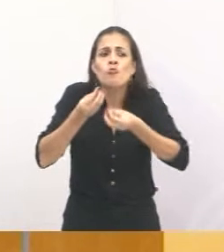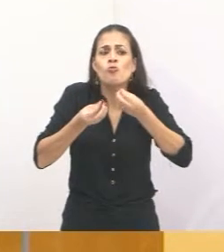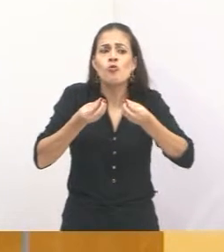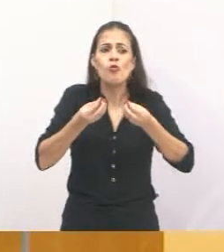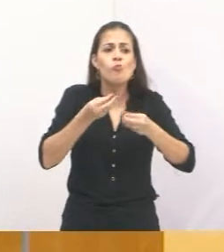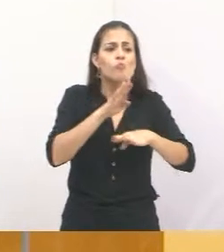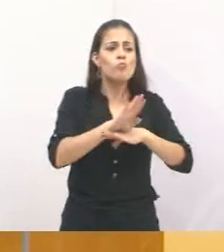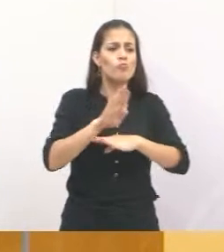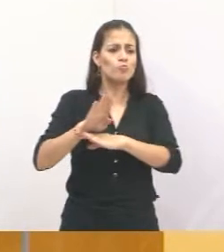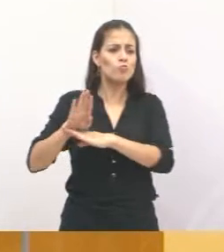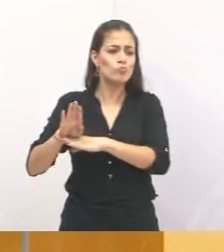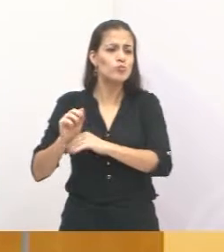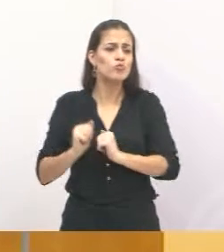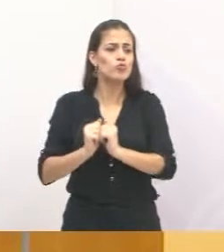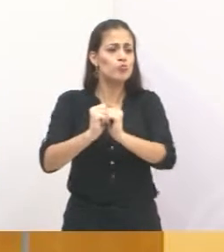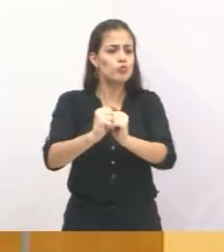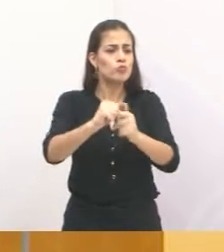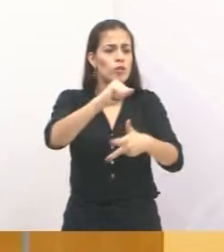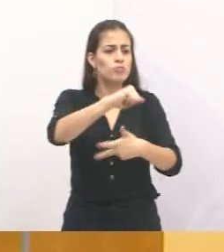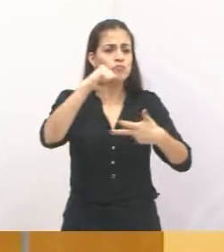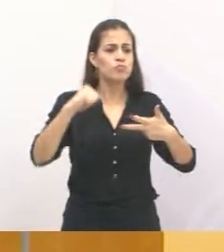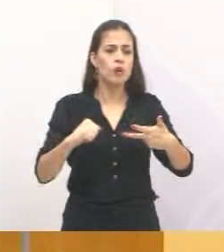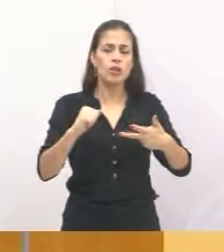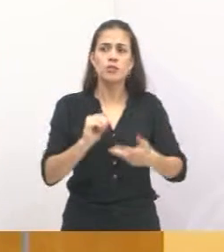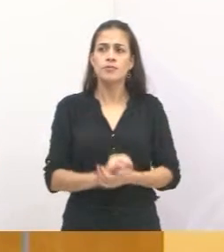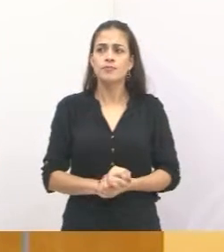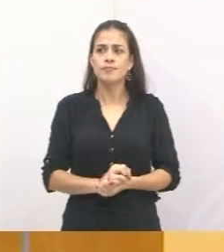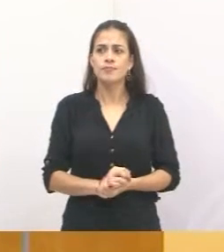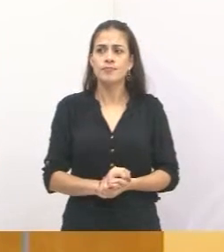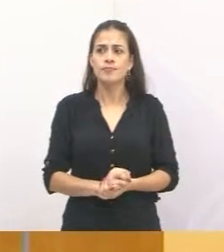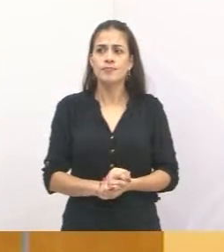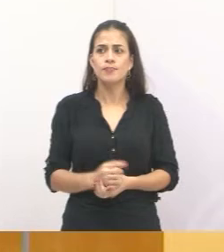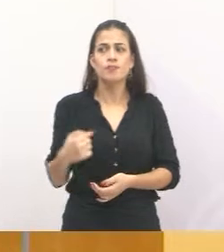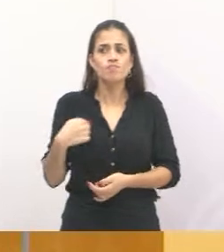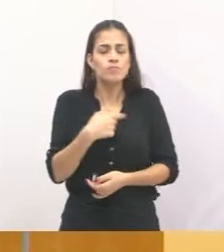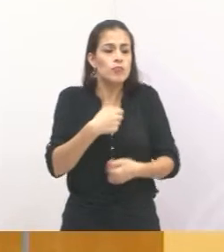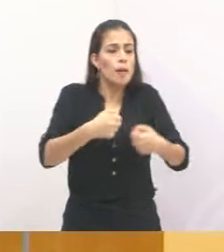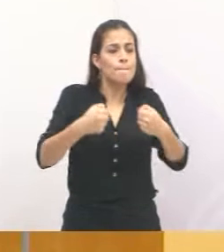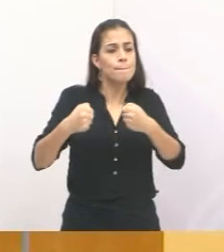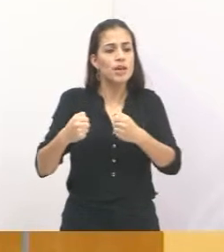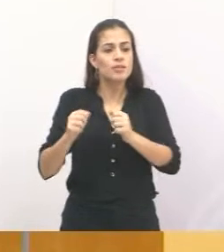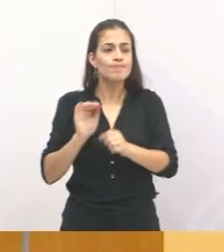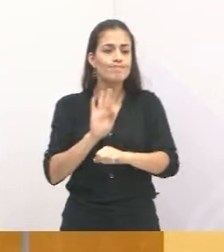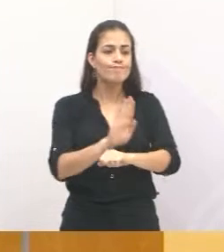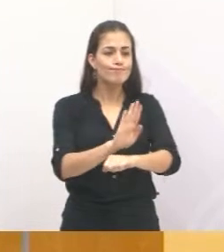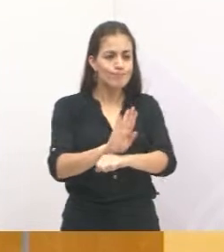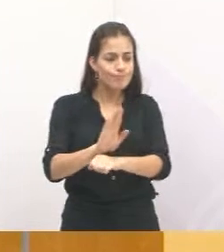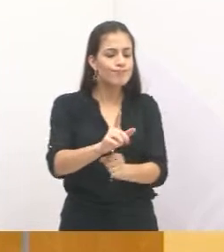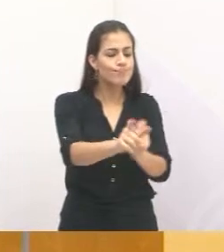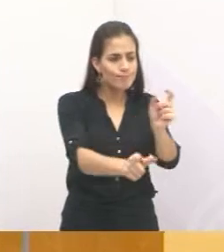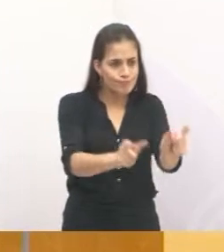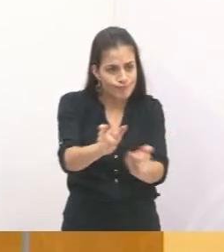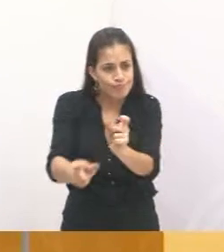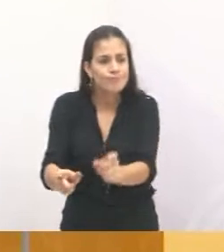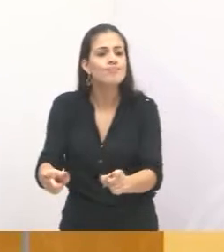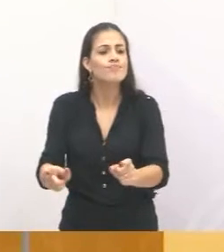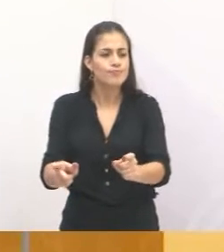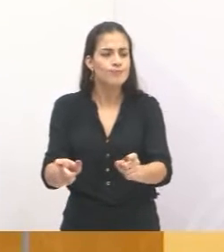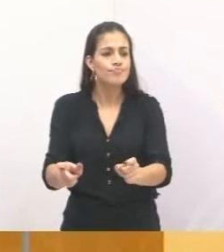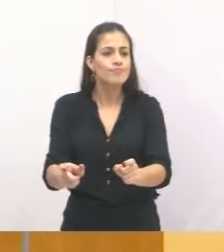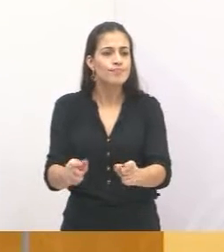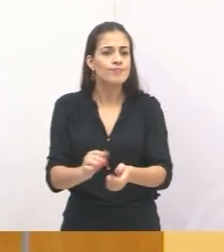saídas junto ao poder público, para que possamos, então, ajudar essas pessoas a saírem da rua.